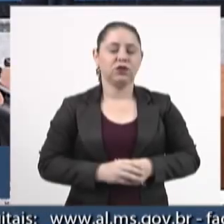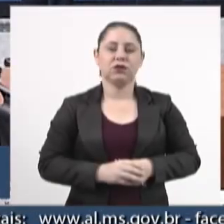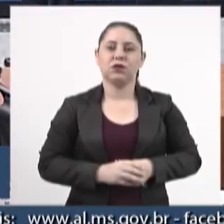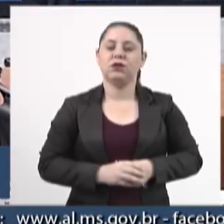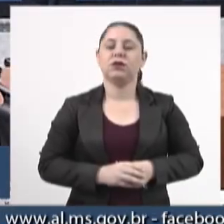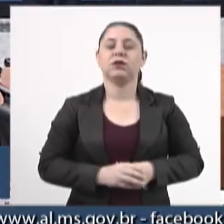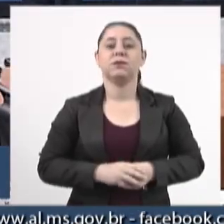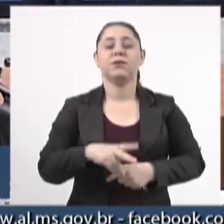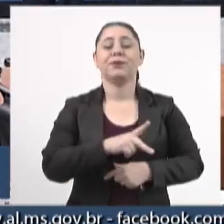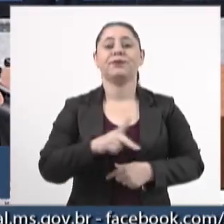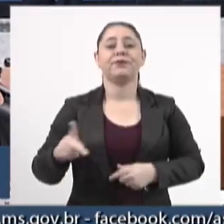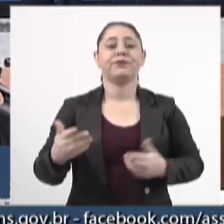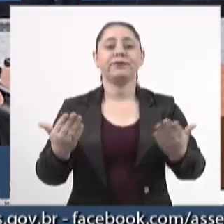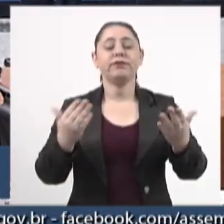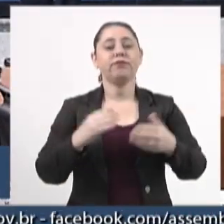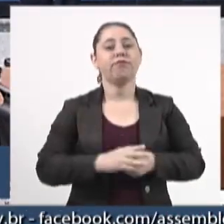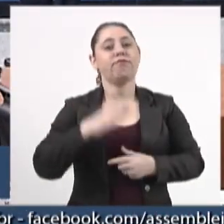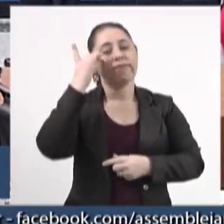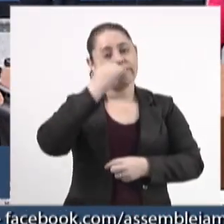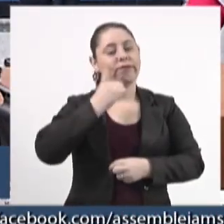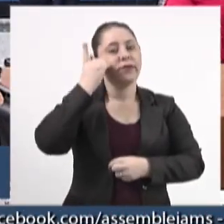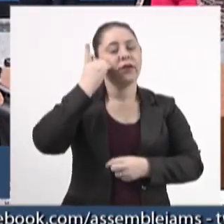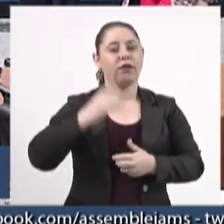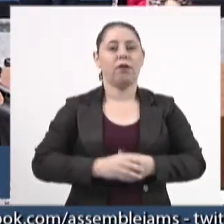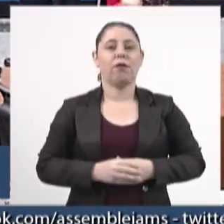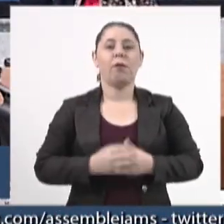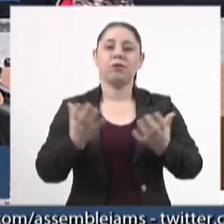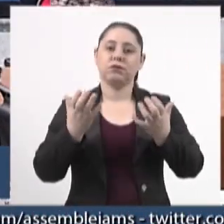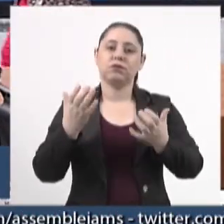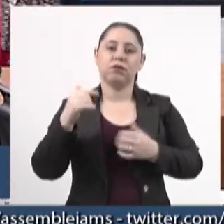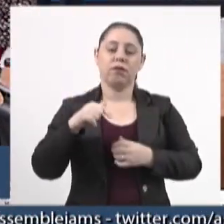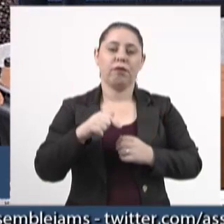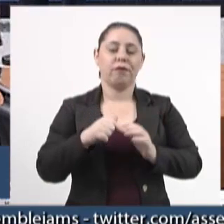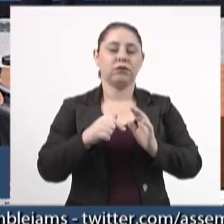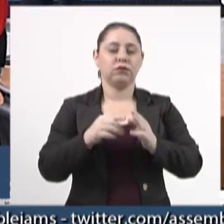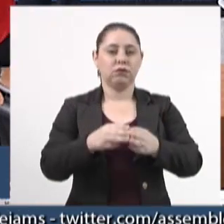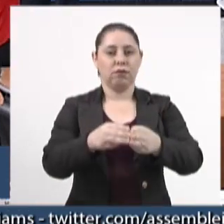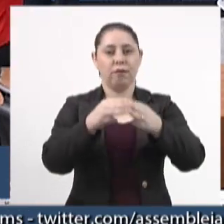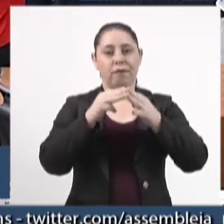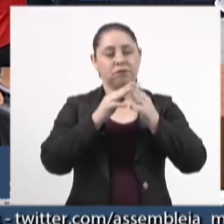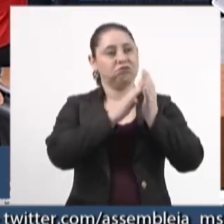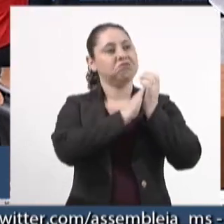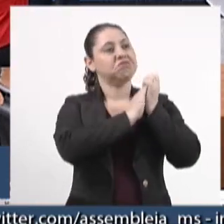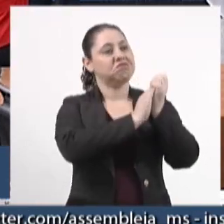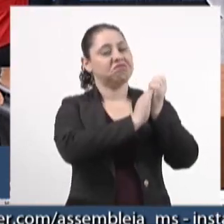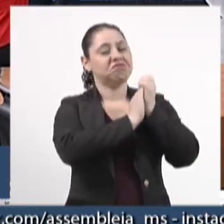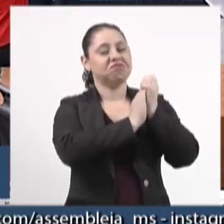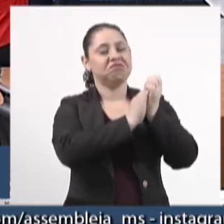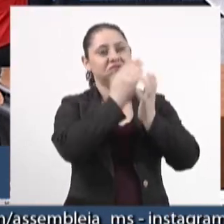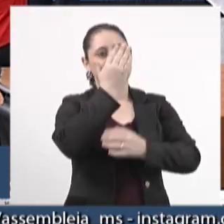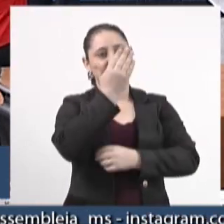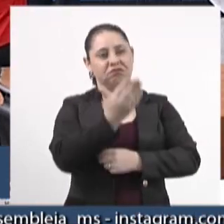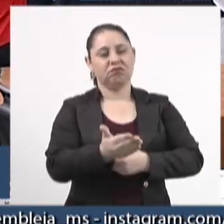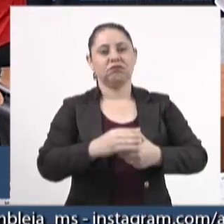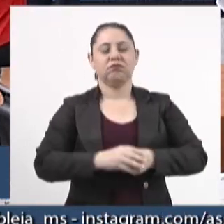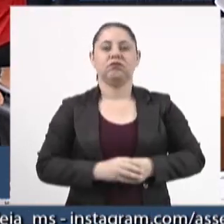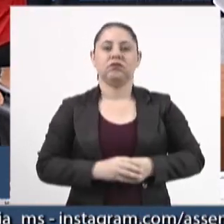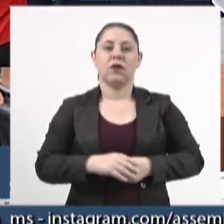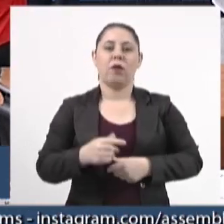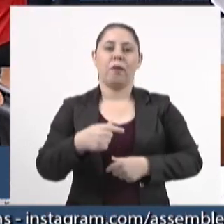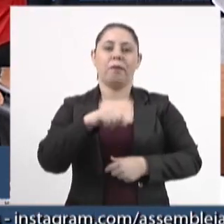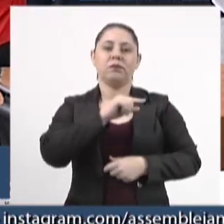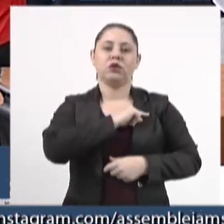Senhor presidente, senhores deputados, quero aqui encaminhar uma moção de congratulação pela